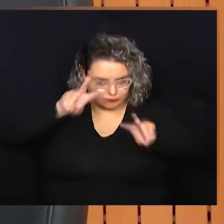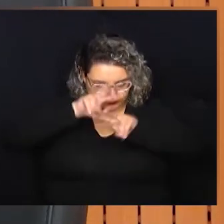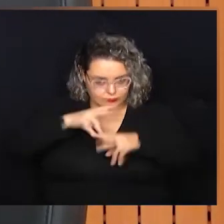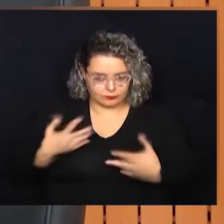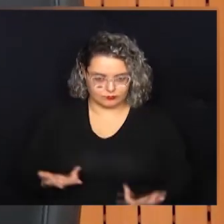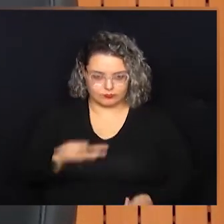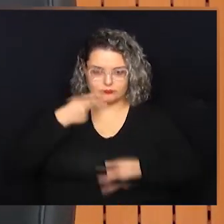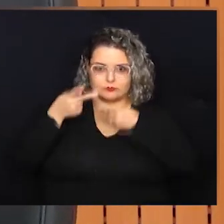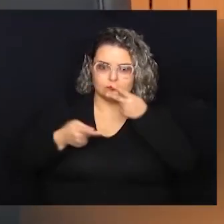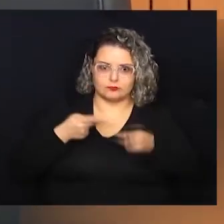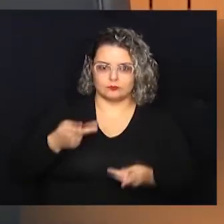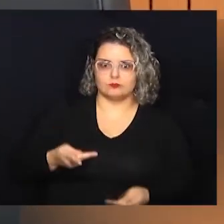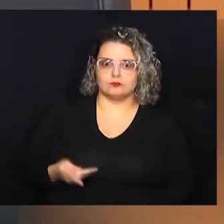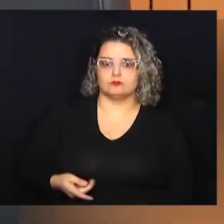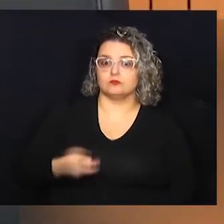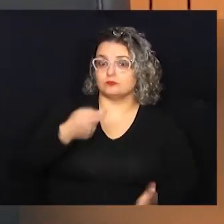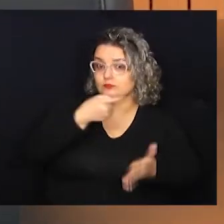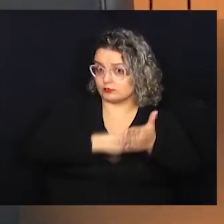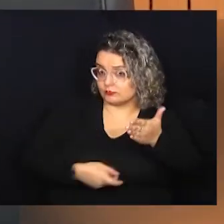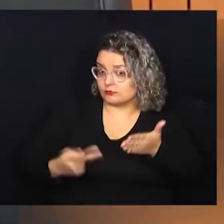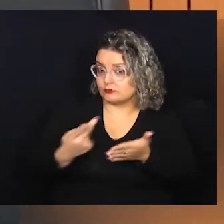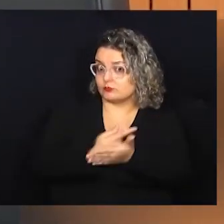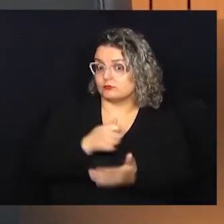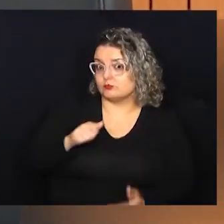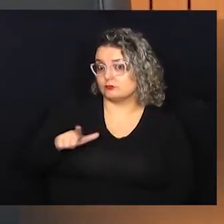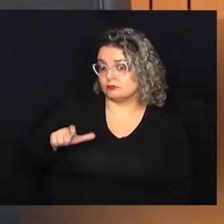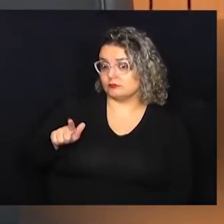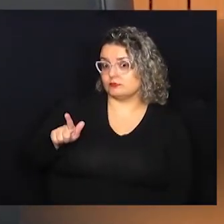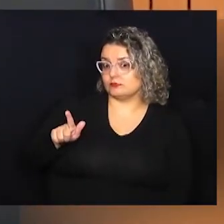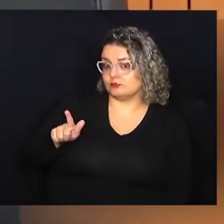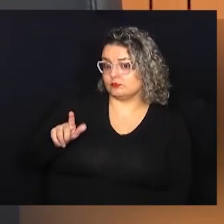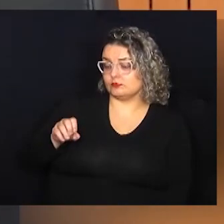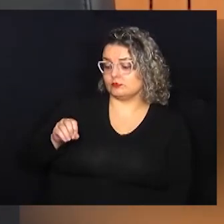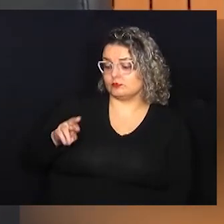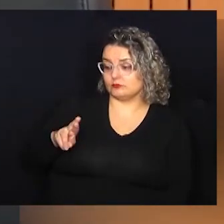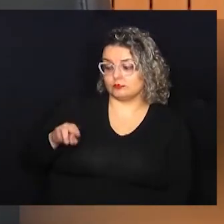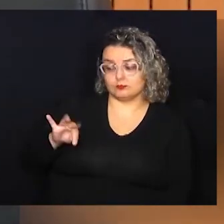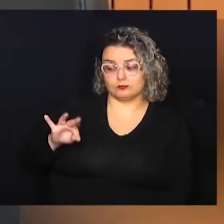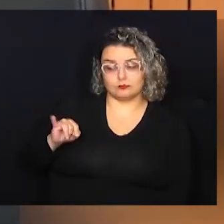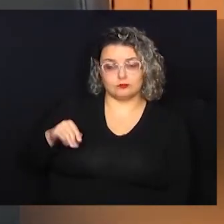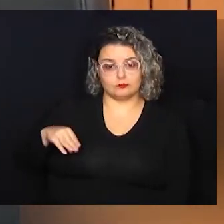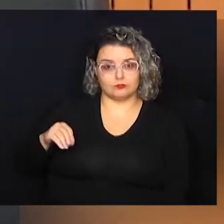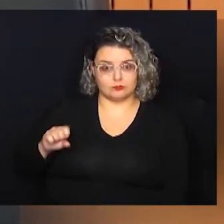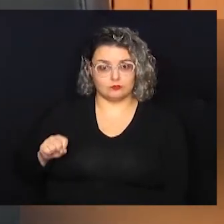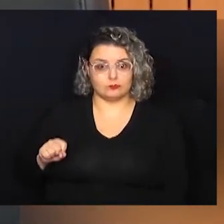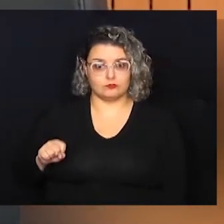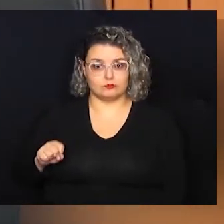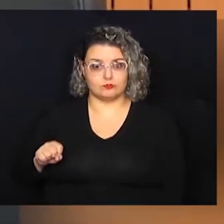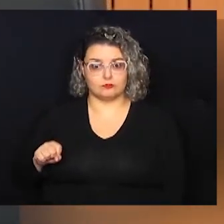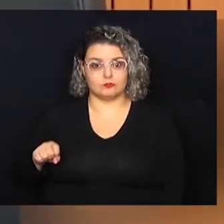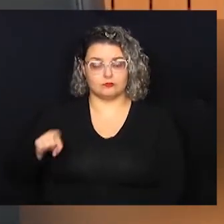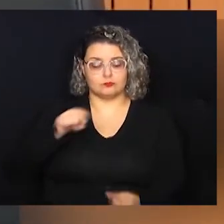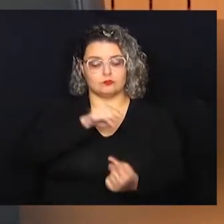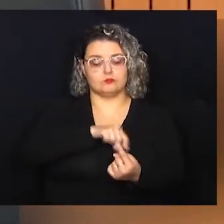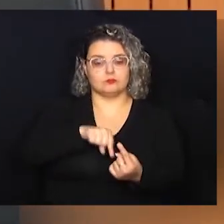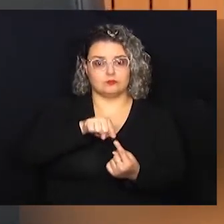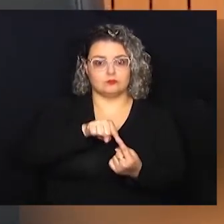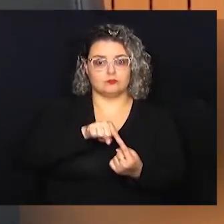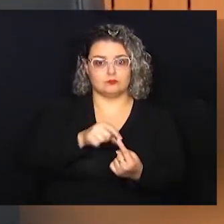ilustrar essa minha fala. A taxa de erro dos algoritmos, ela, na verdade, mirava